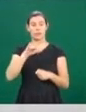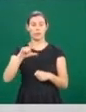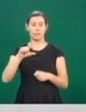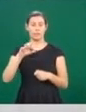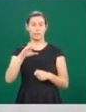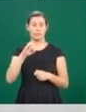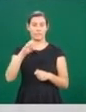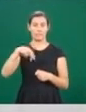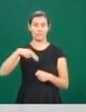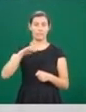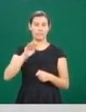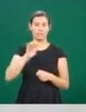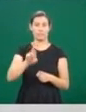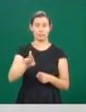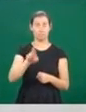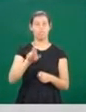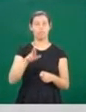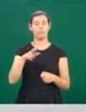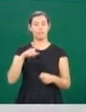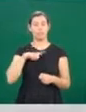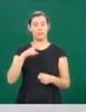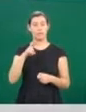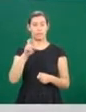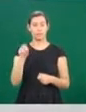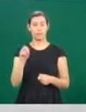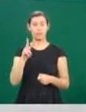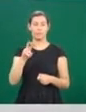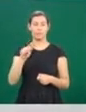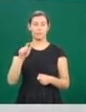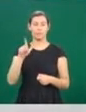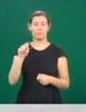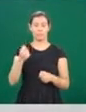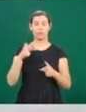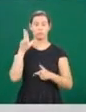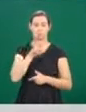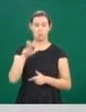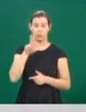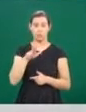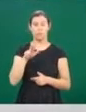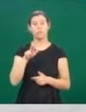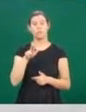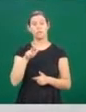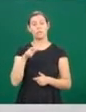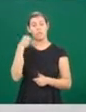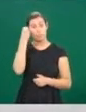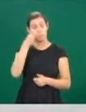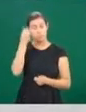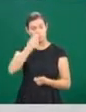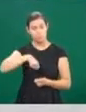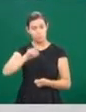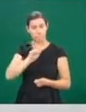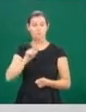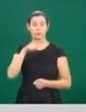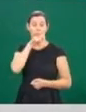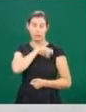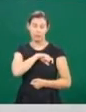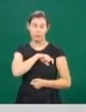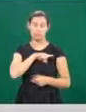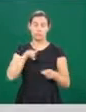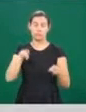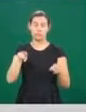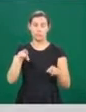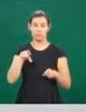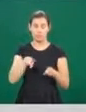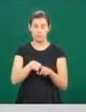uma empresa de call center está com 50 vagas abertas para Uberlândia. Não é preciso comprovar experiência. Além dos salários, são oferecidos